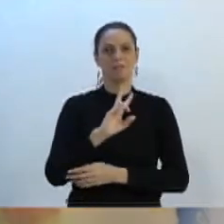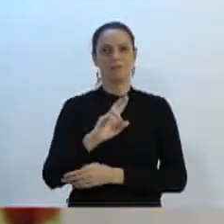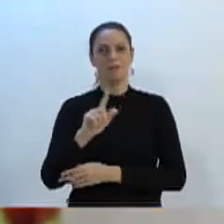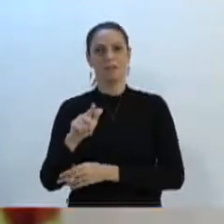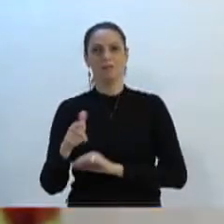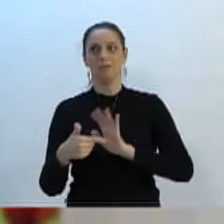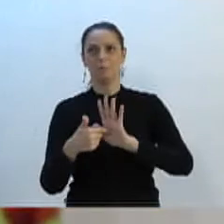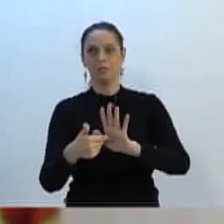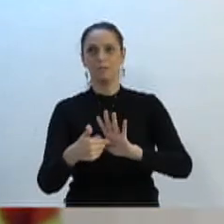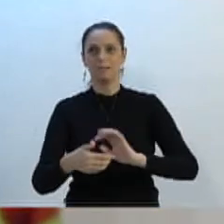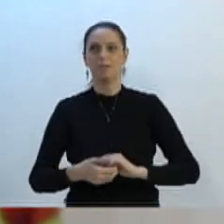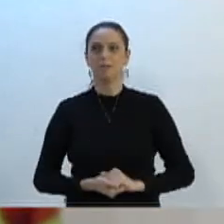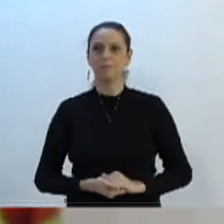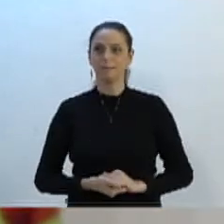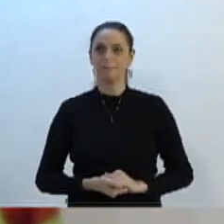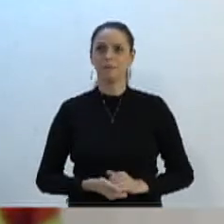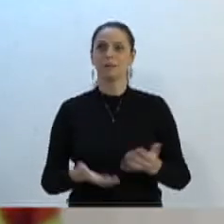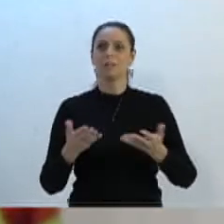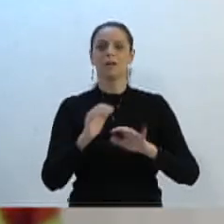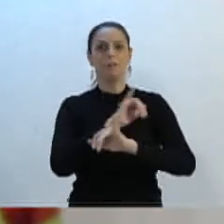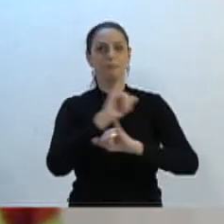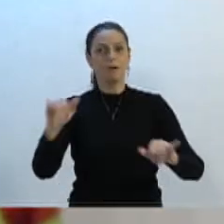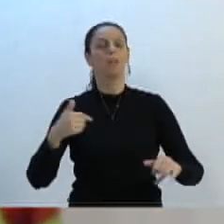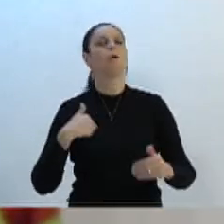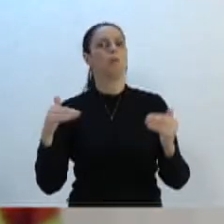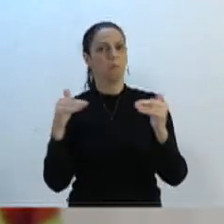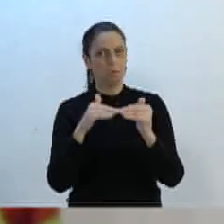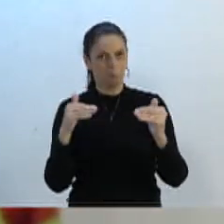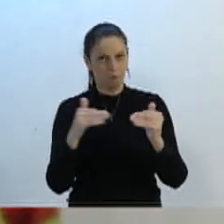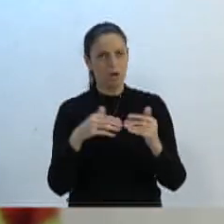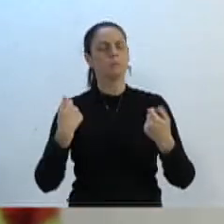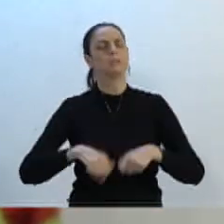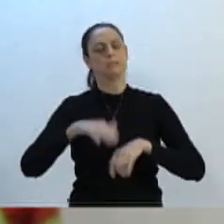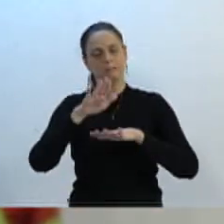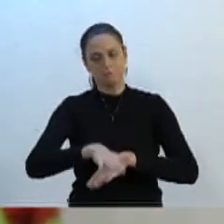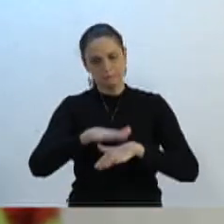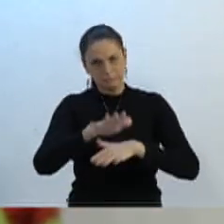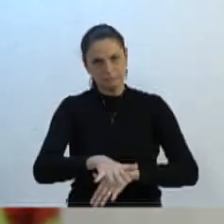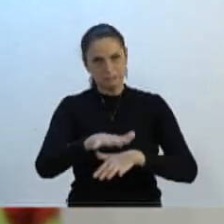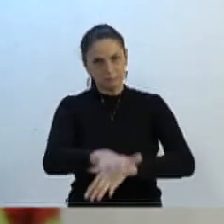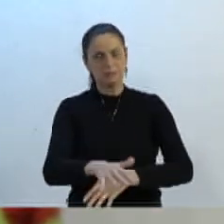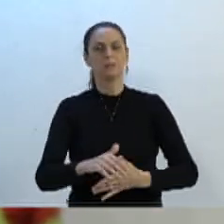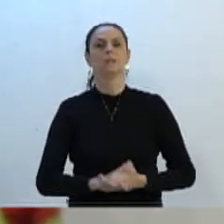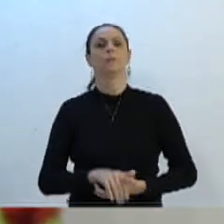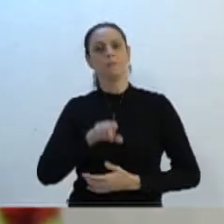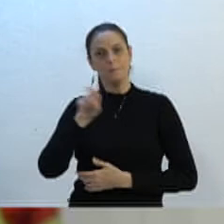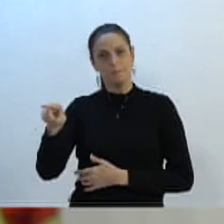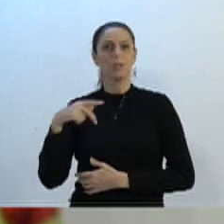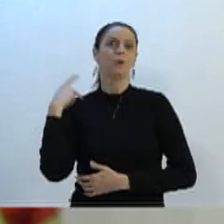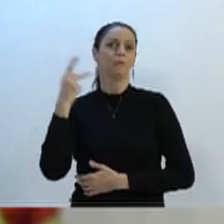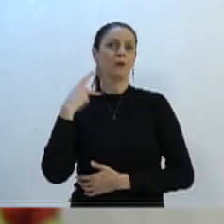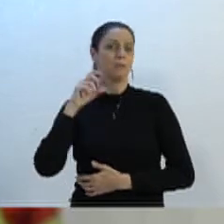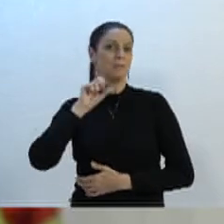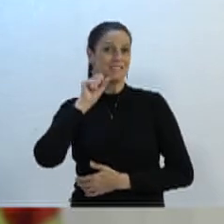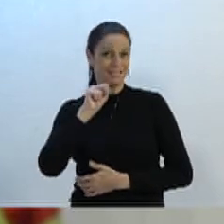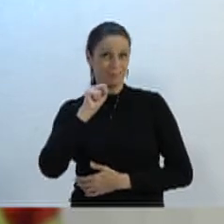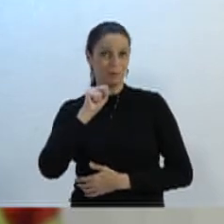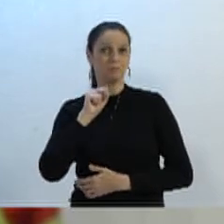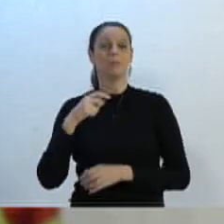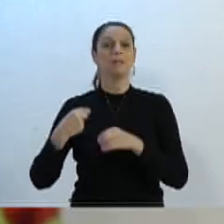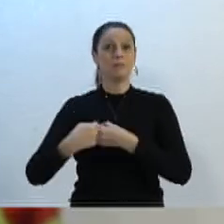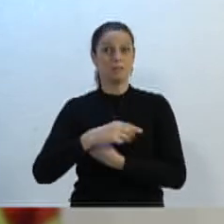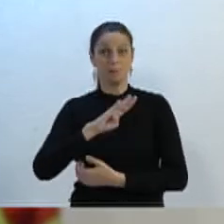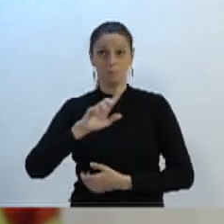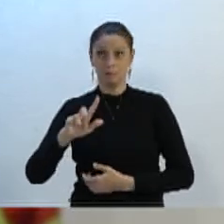Eu queria dizer que eu sou a favor de uma campanha que tem sido encampada pelo vereador Silvio Zimmermann, de